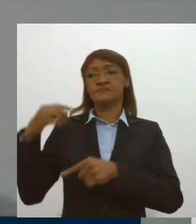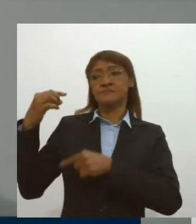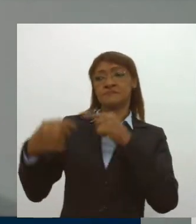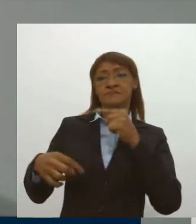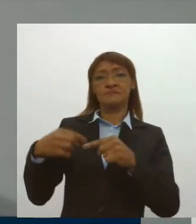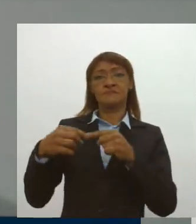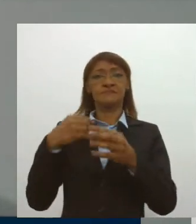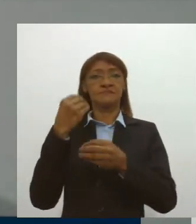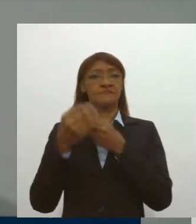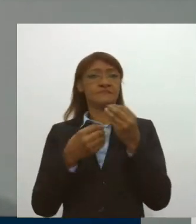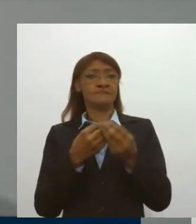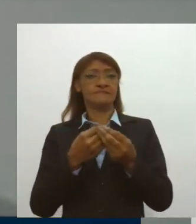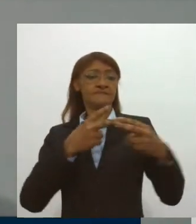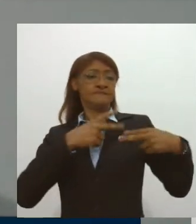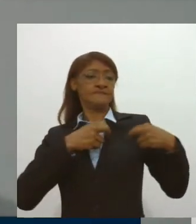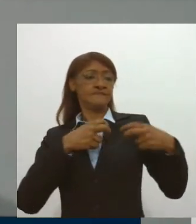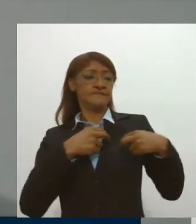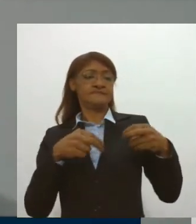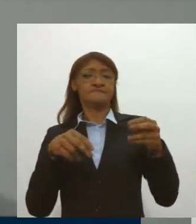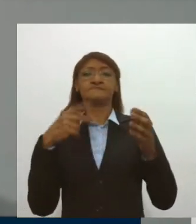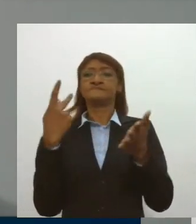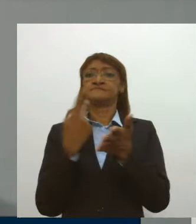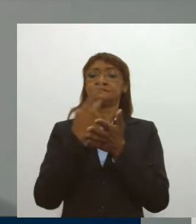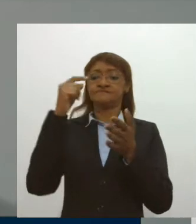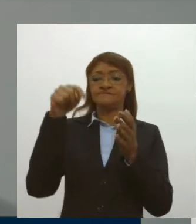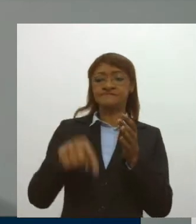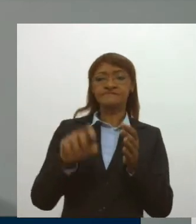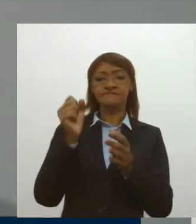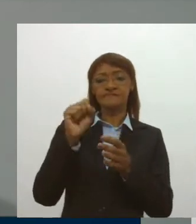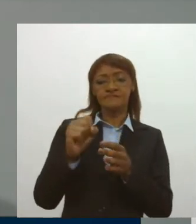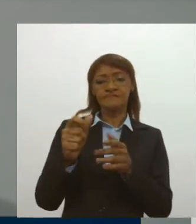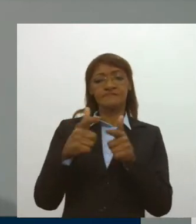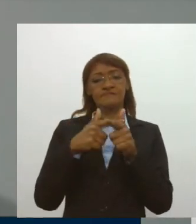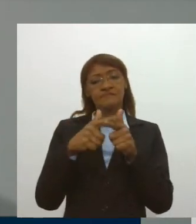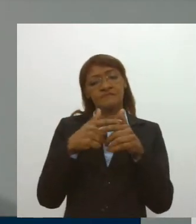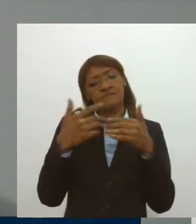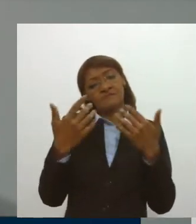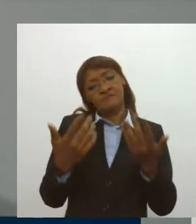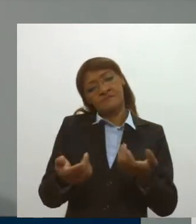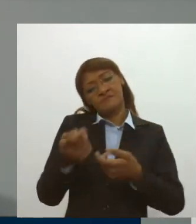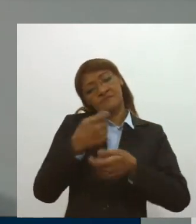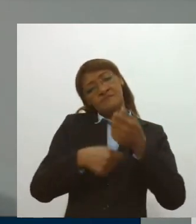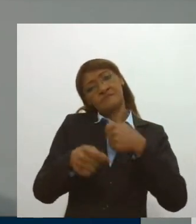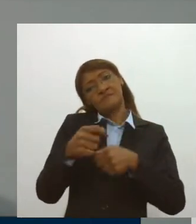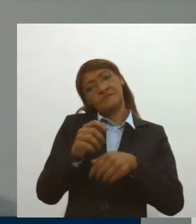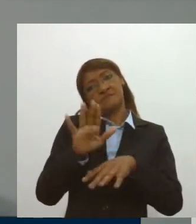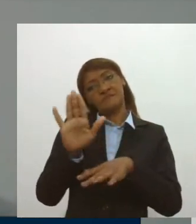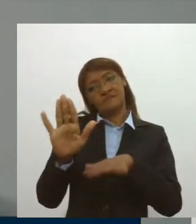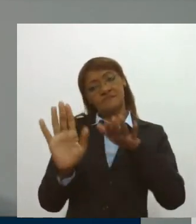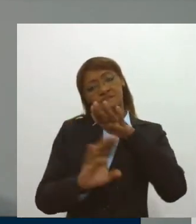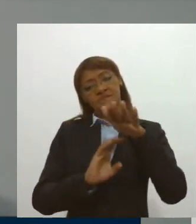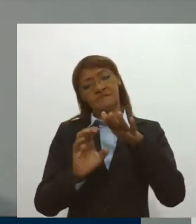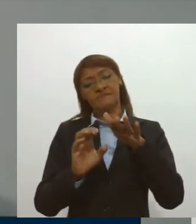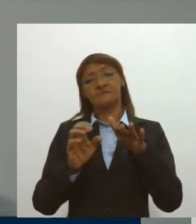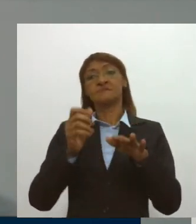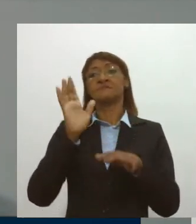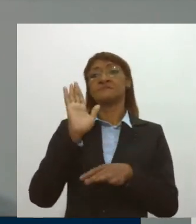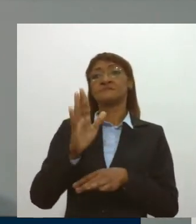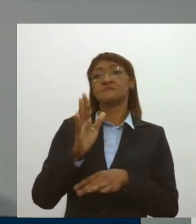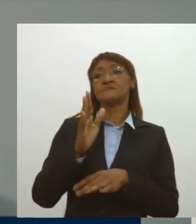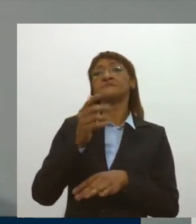desinvestimento da Petrobras em Sergipe. Ele atribuiu o problema à administração da empresa. Luciano Pimentel também